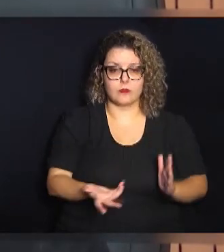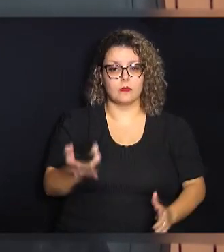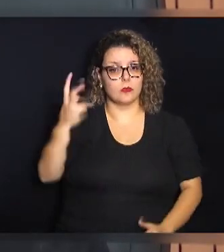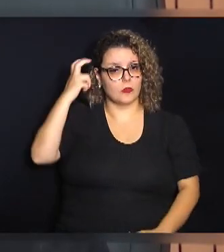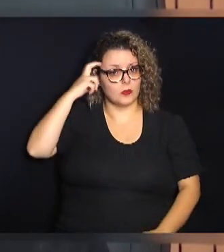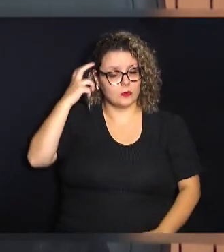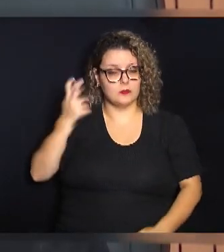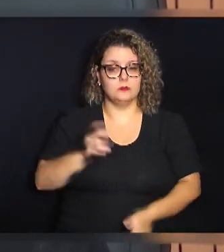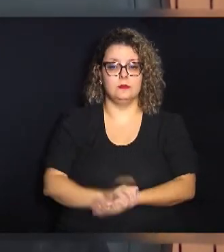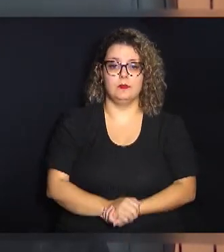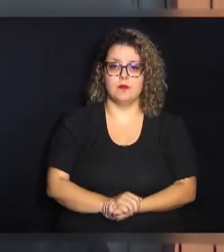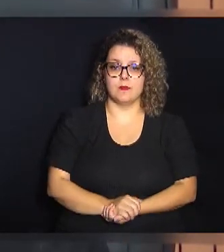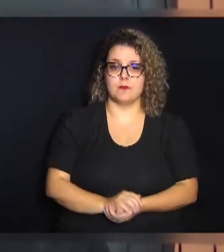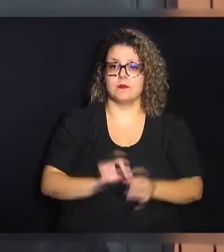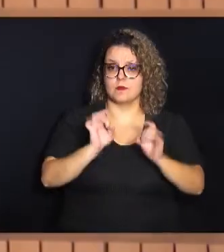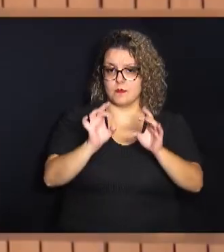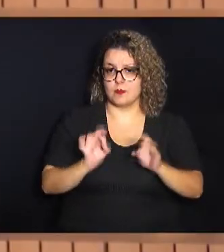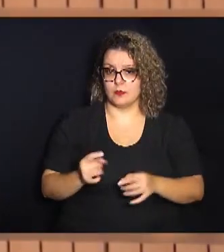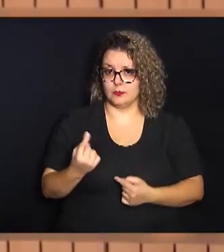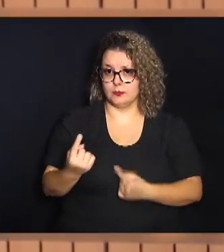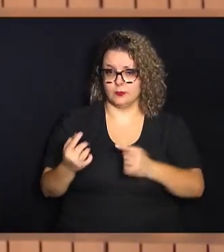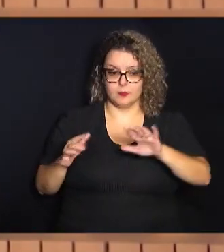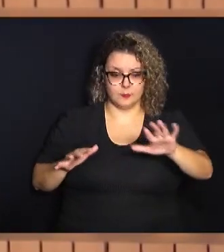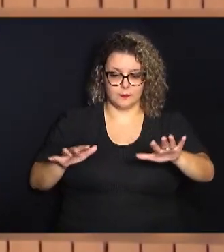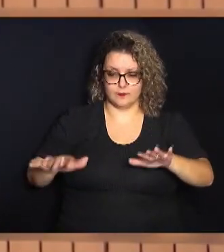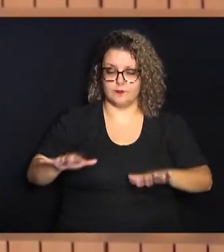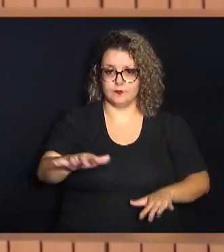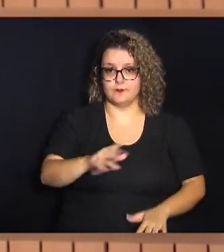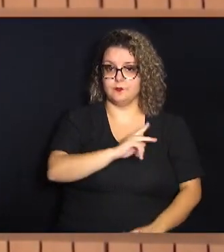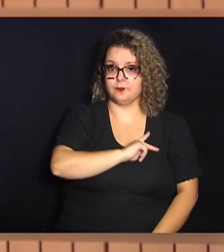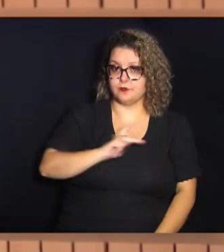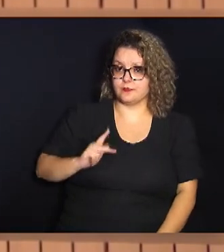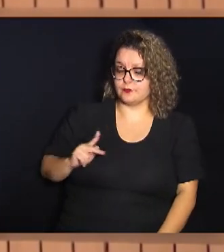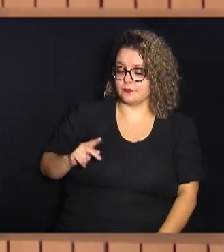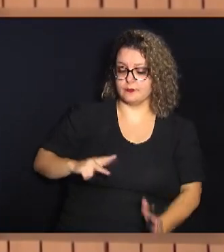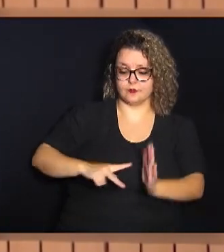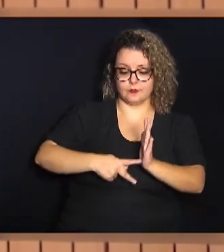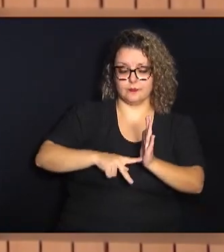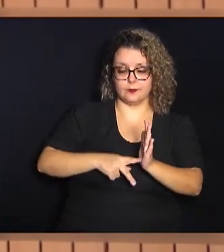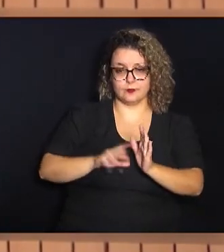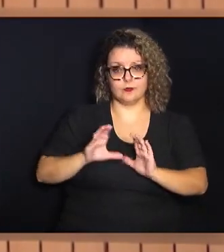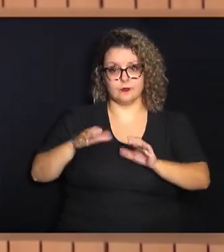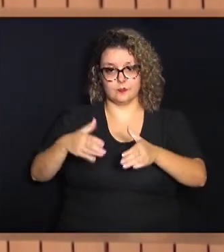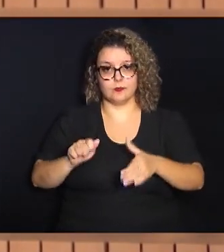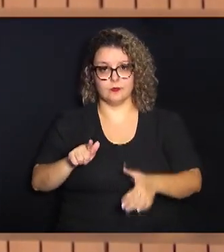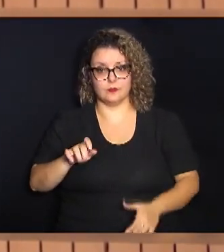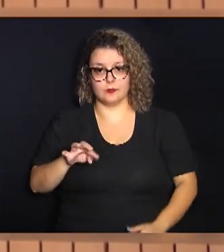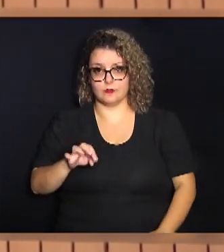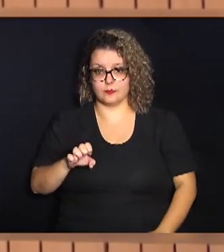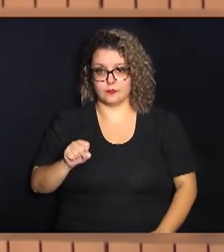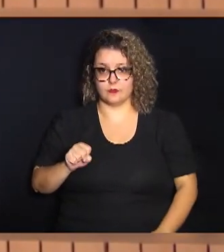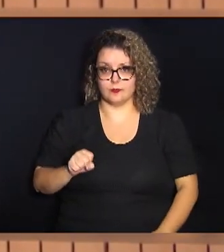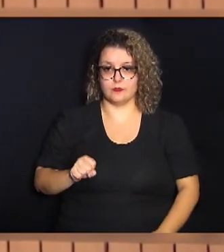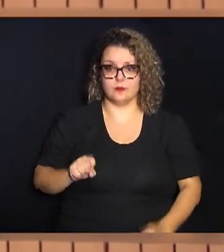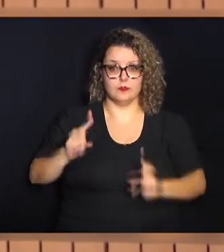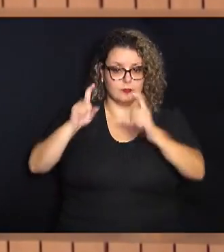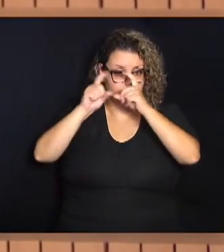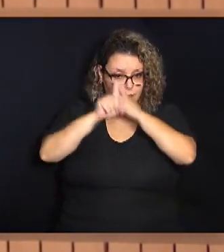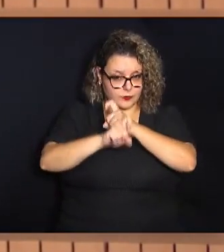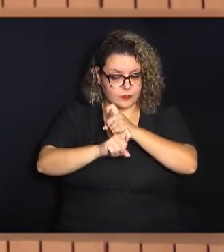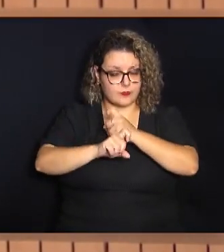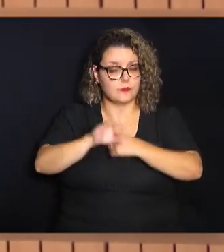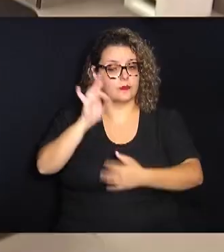especificidades de cada território Para a presidente do sindicato da categoria dos agentes as dificuldades do